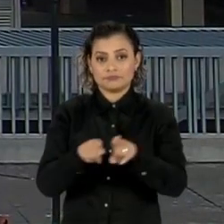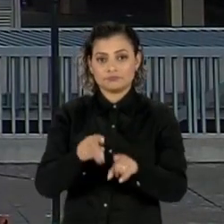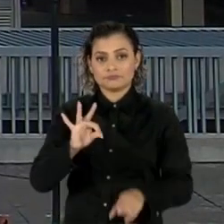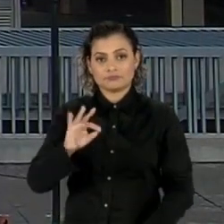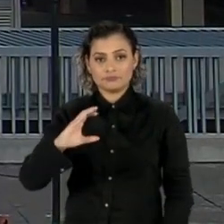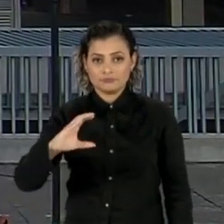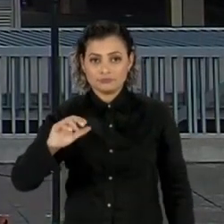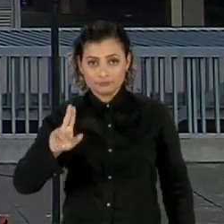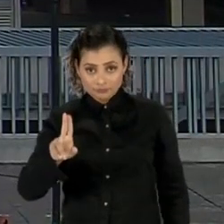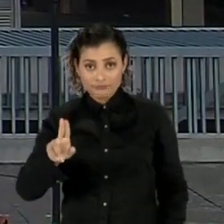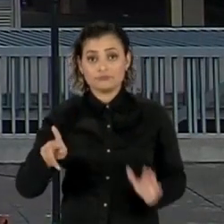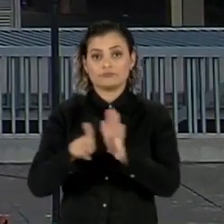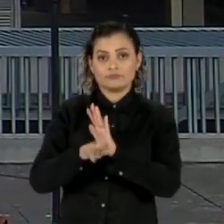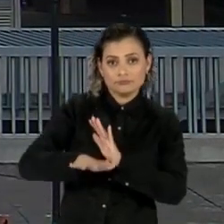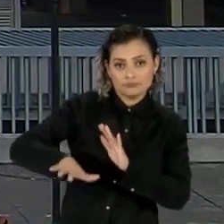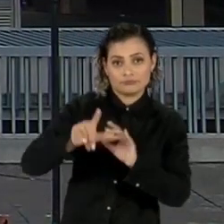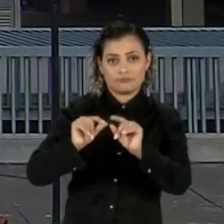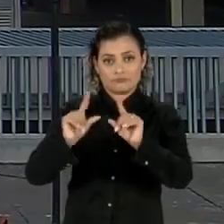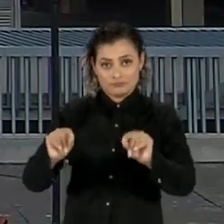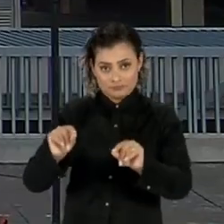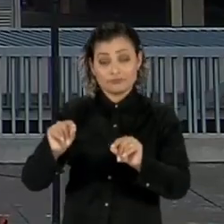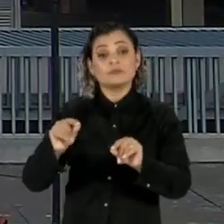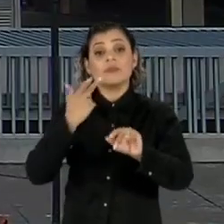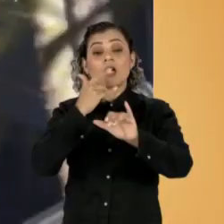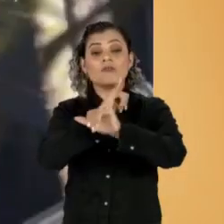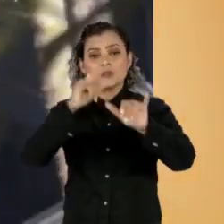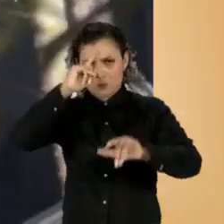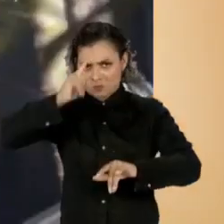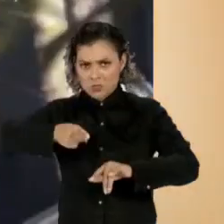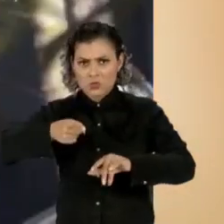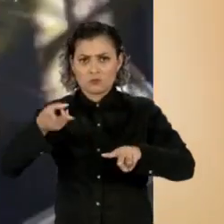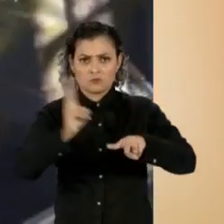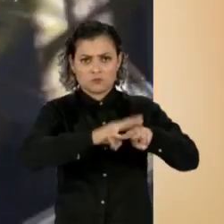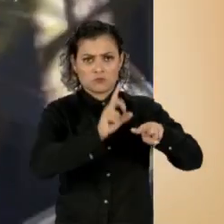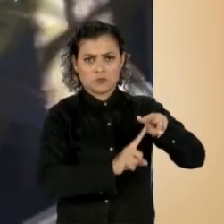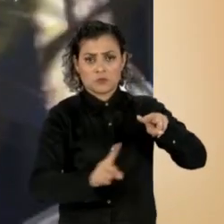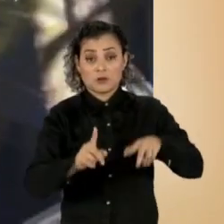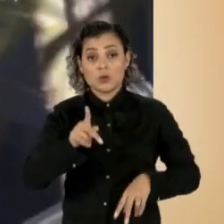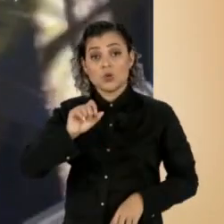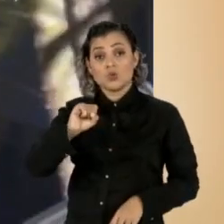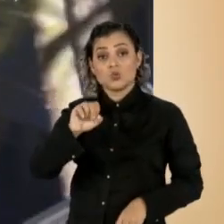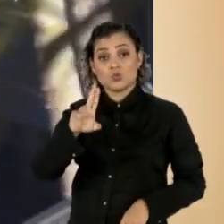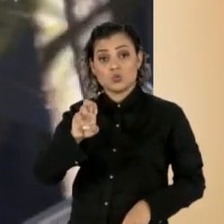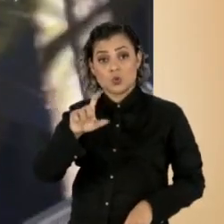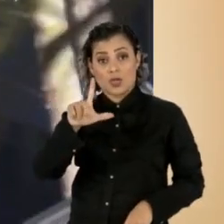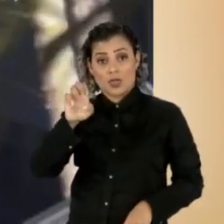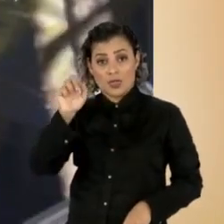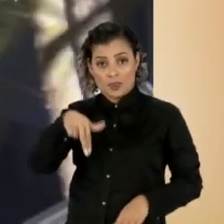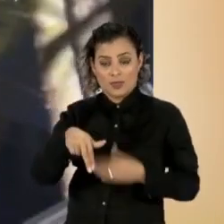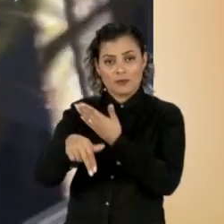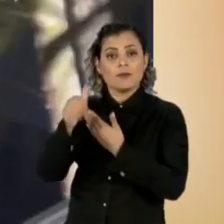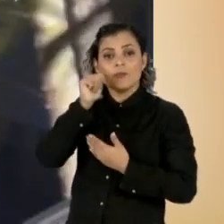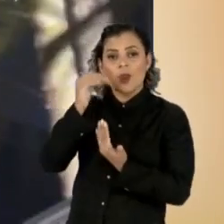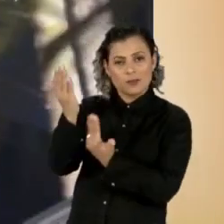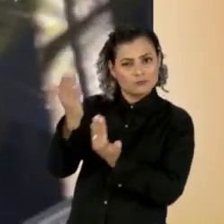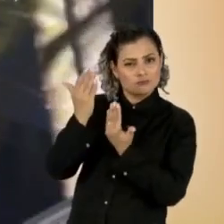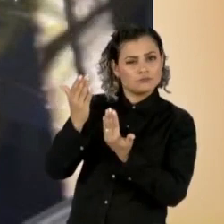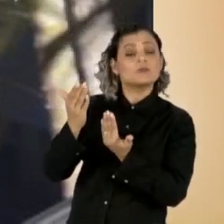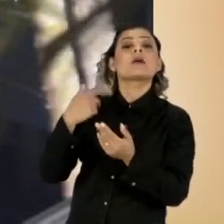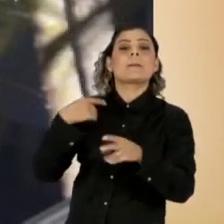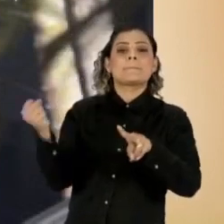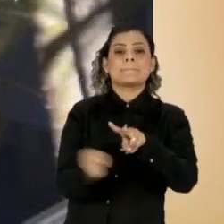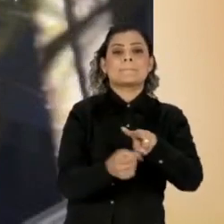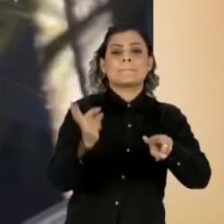Federal da Primeira Região, em Brasília, mandou soltar Suelen Priscila de Oliveira, uma das suspeitas presas na primeira